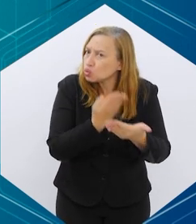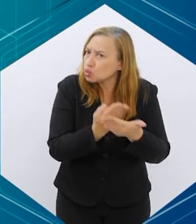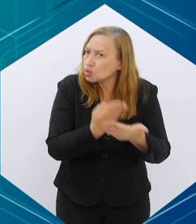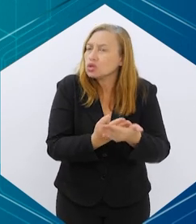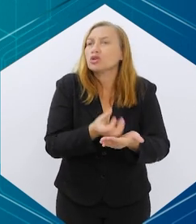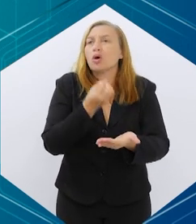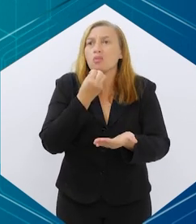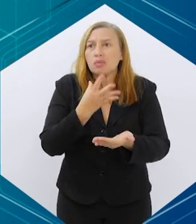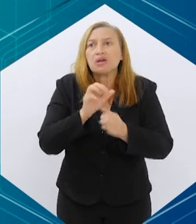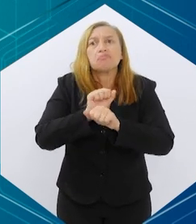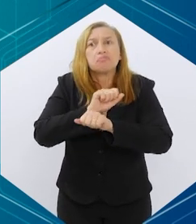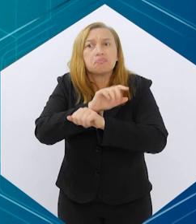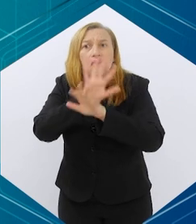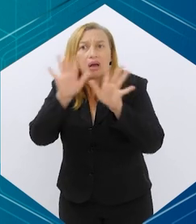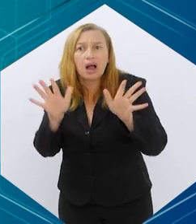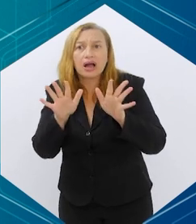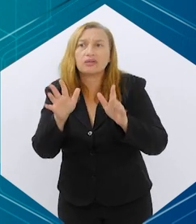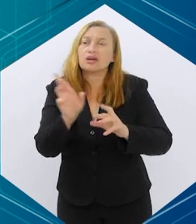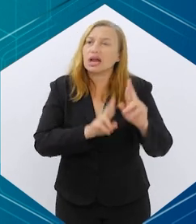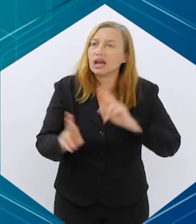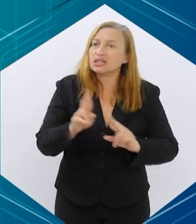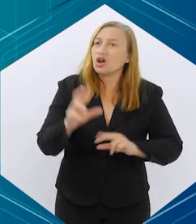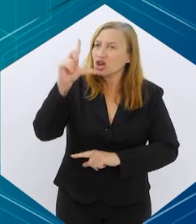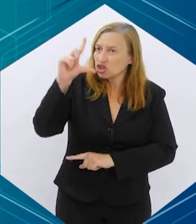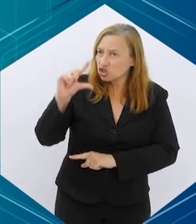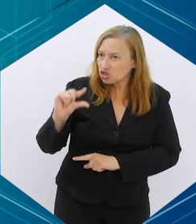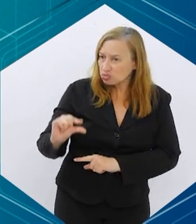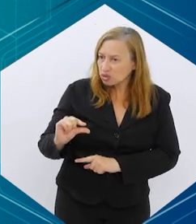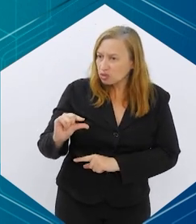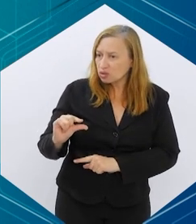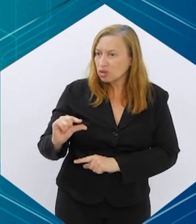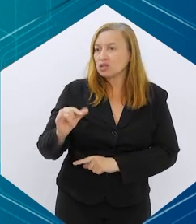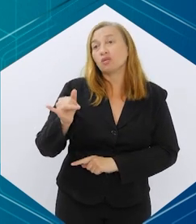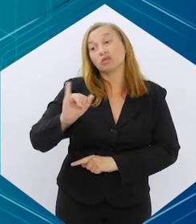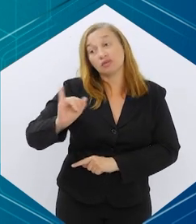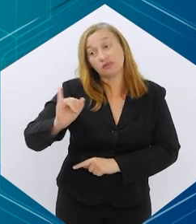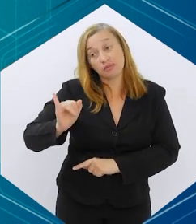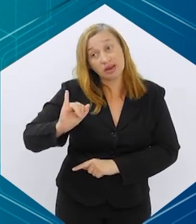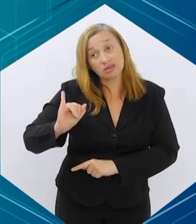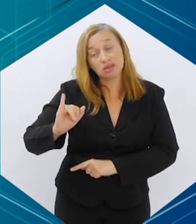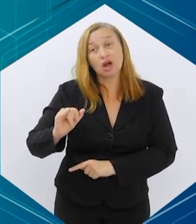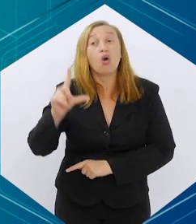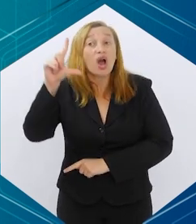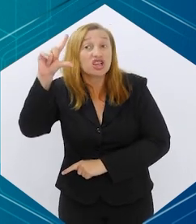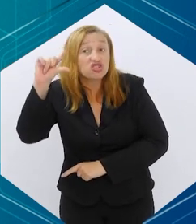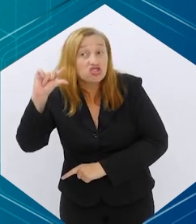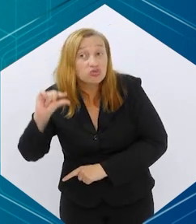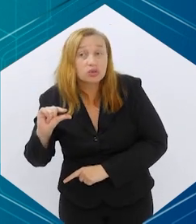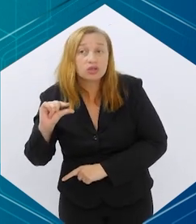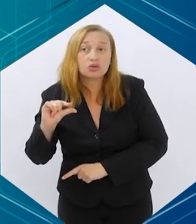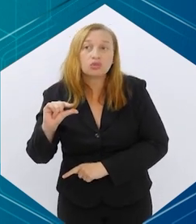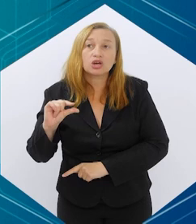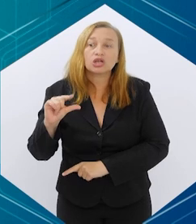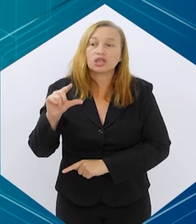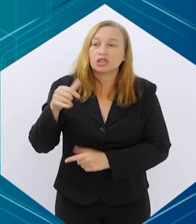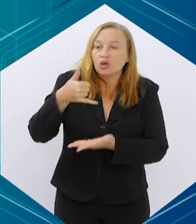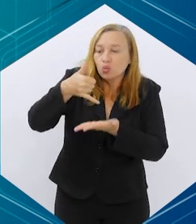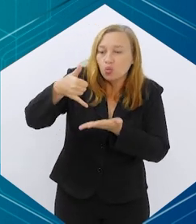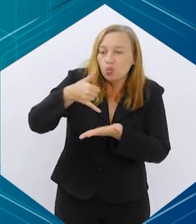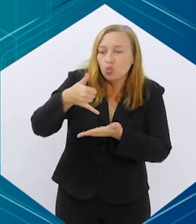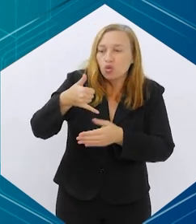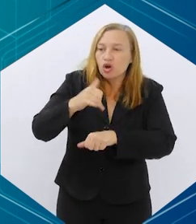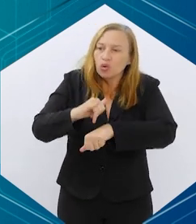os estudos estão bem expressivos em relação à diminuição de marcadores inflamatórios, a diminuição da